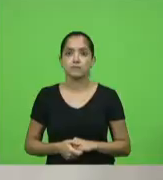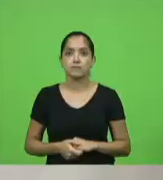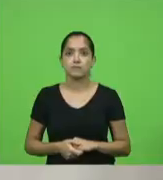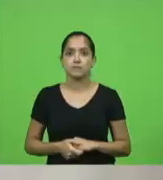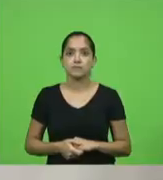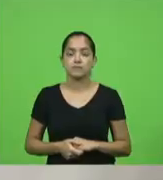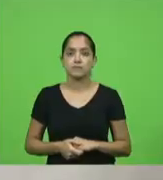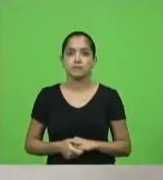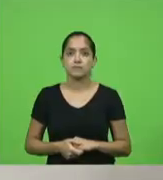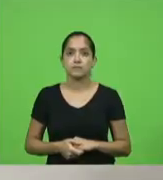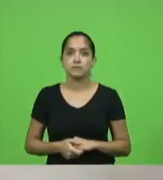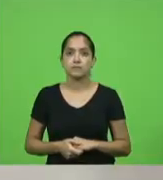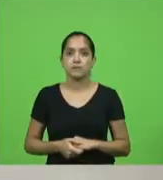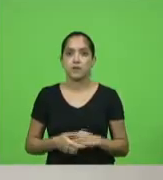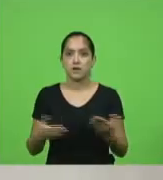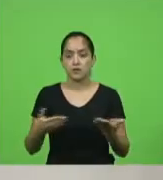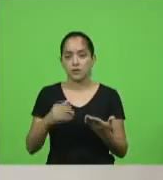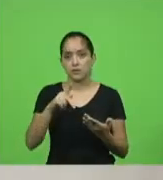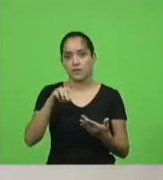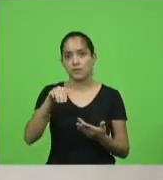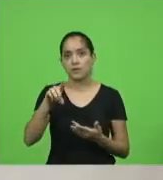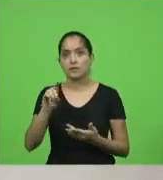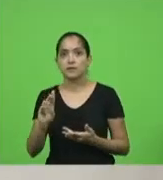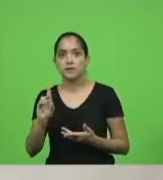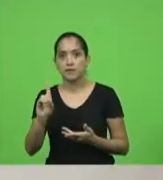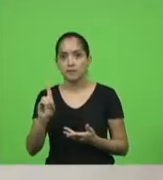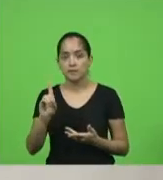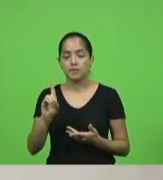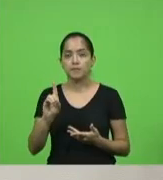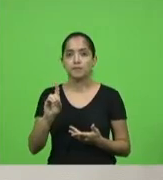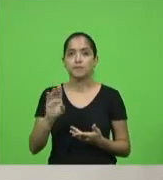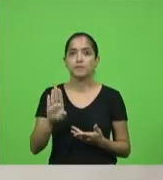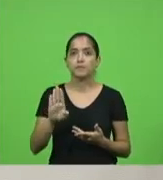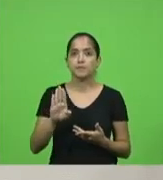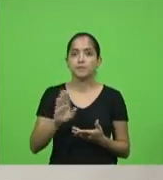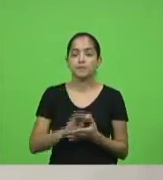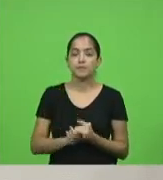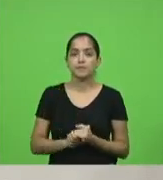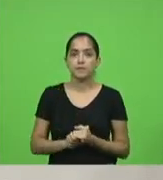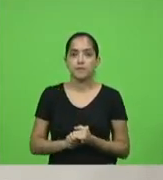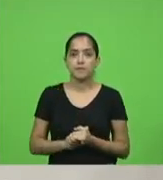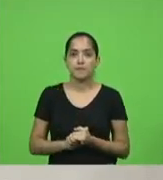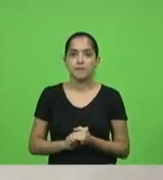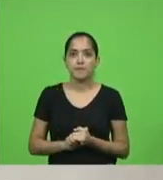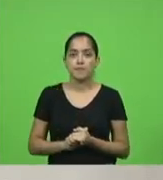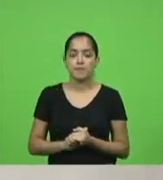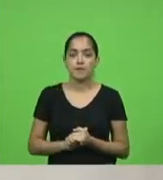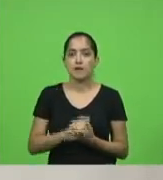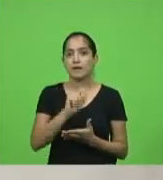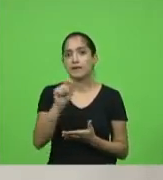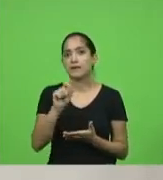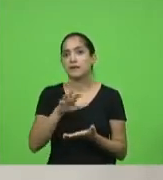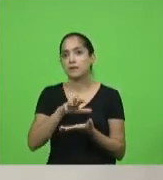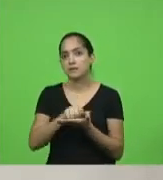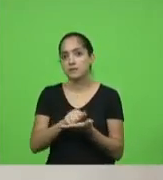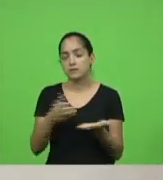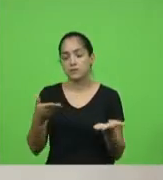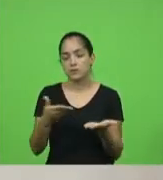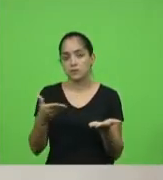bloco mdb partido novo por 15 minutos deputado quem é que fará o uso da palavra